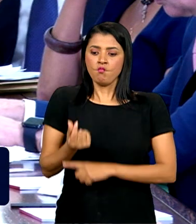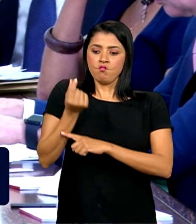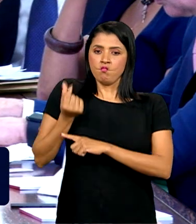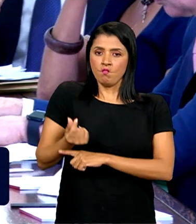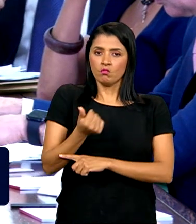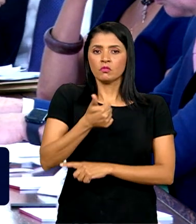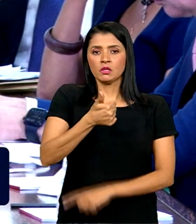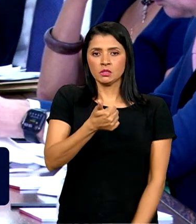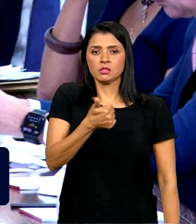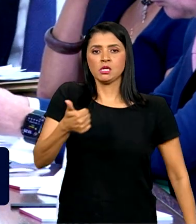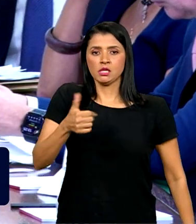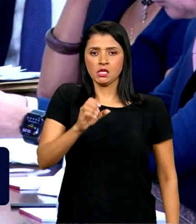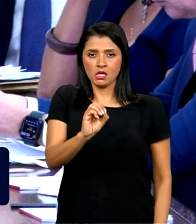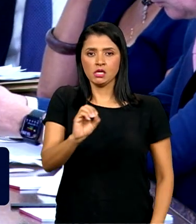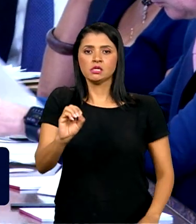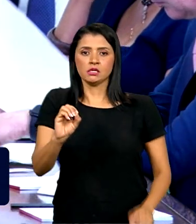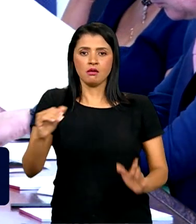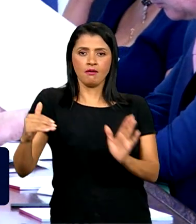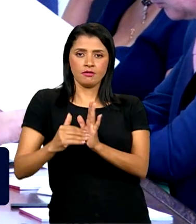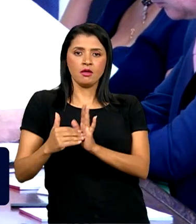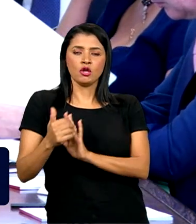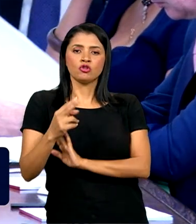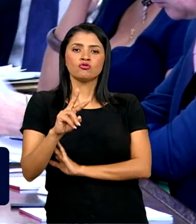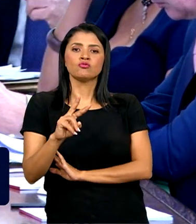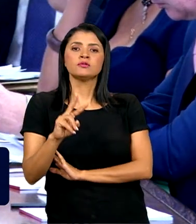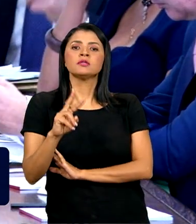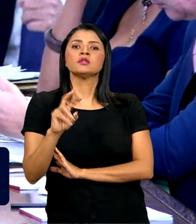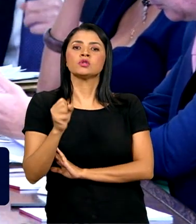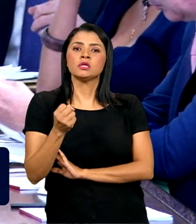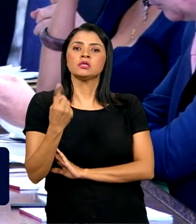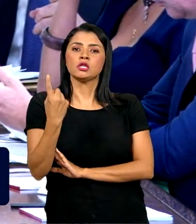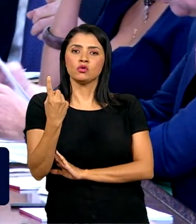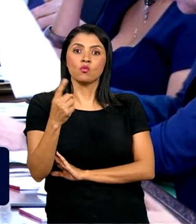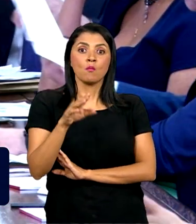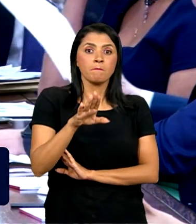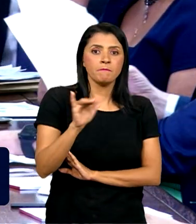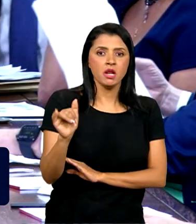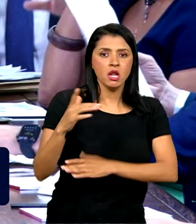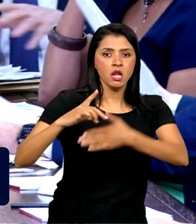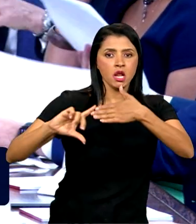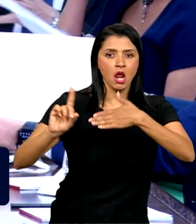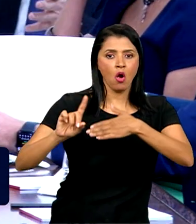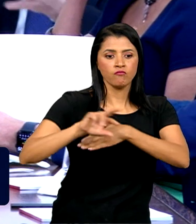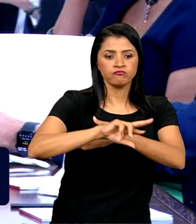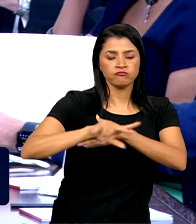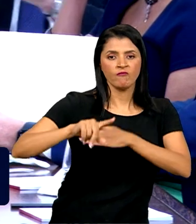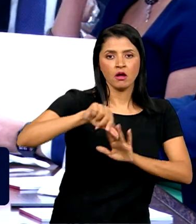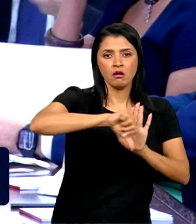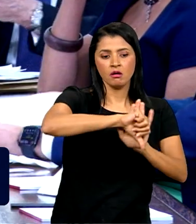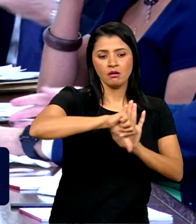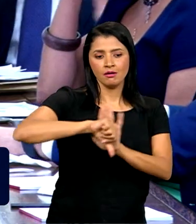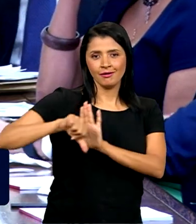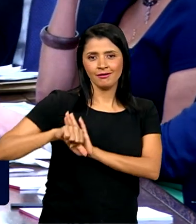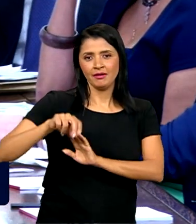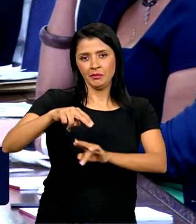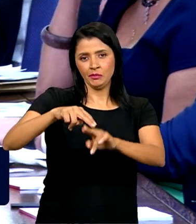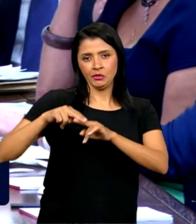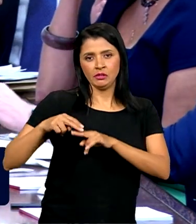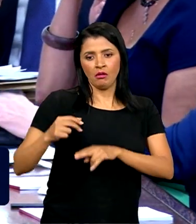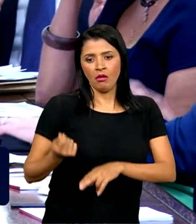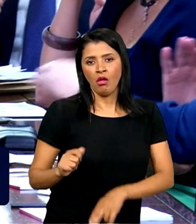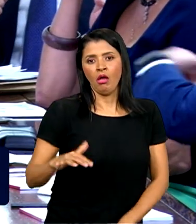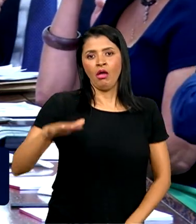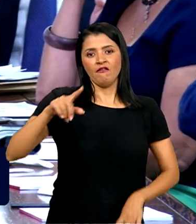entre 110 e 281 bilhões de dólares. São vários crimes, por isso é que essa cifra